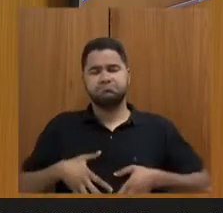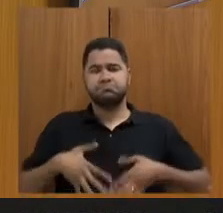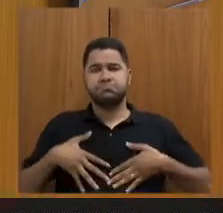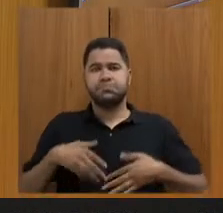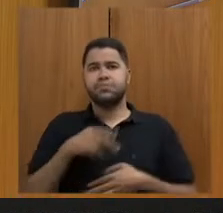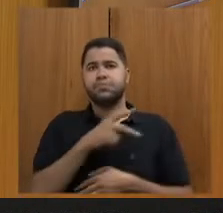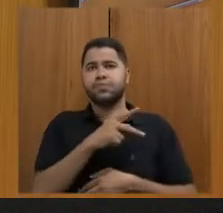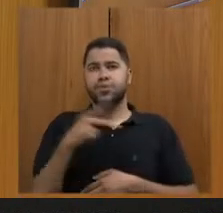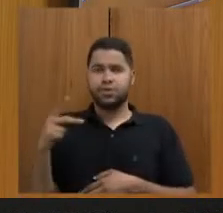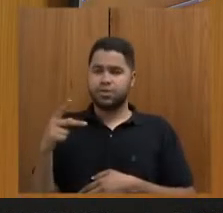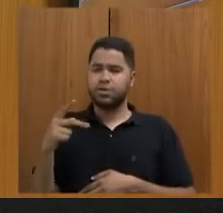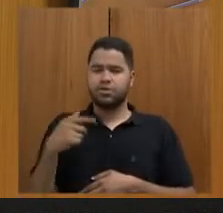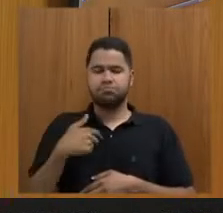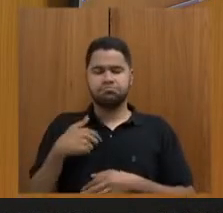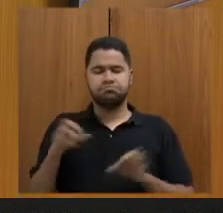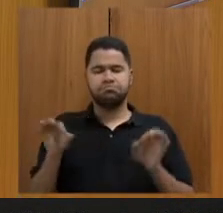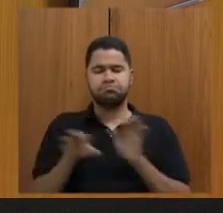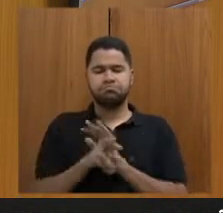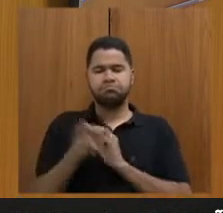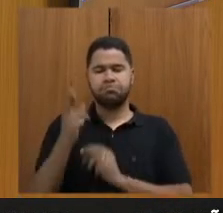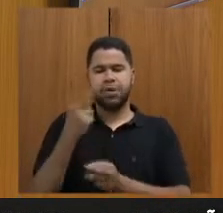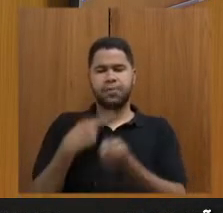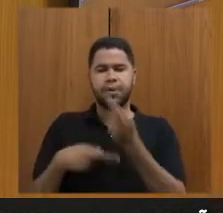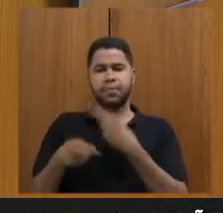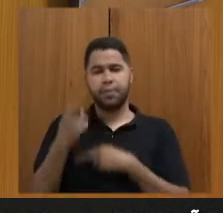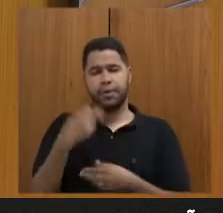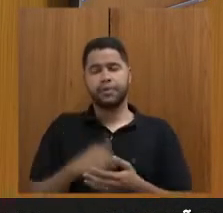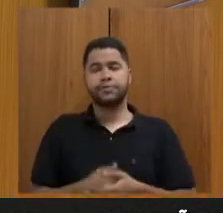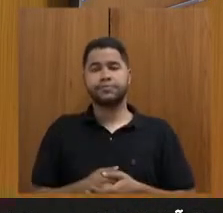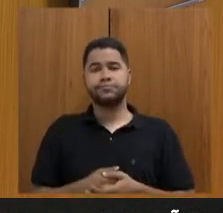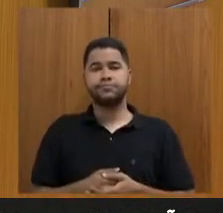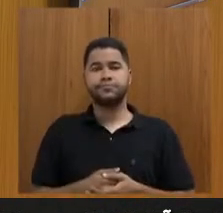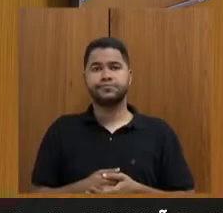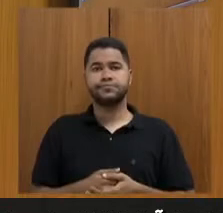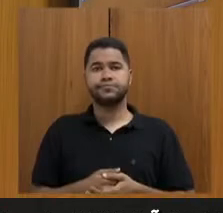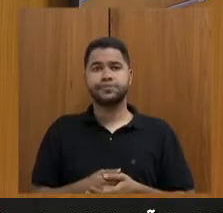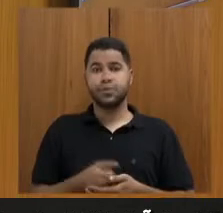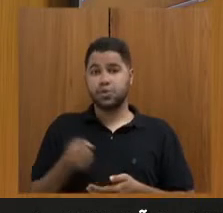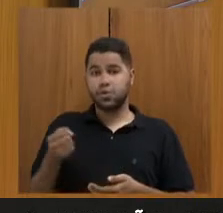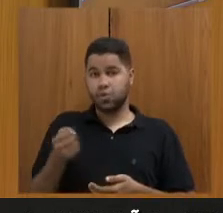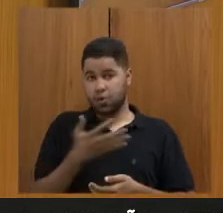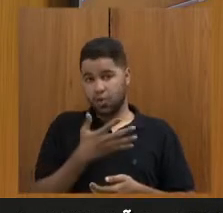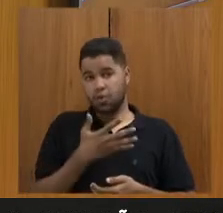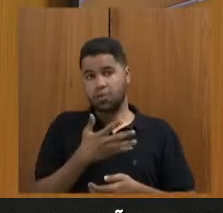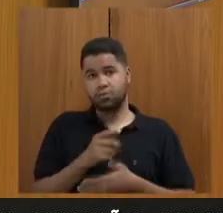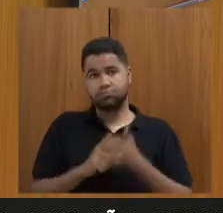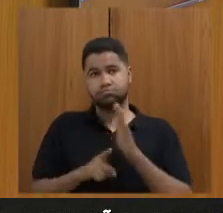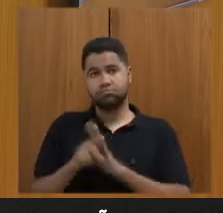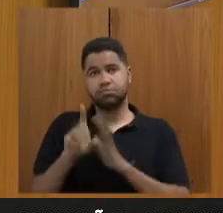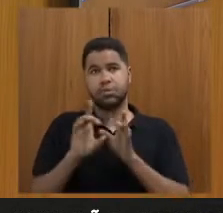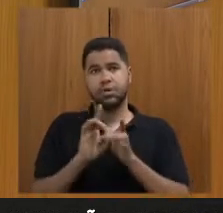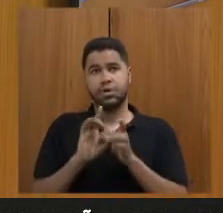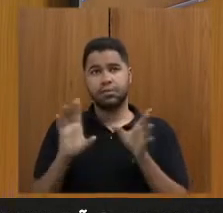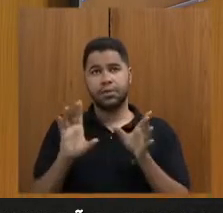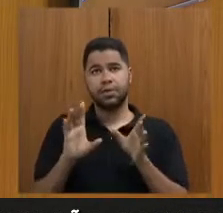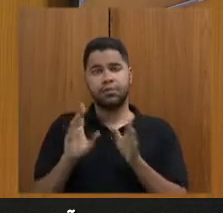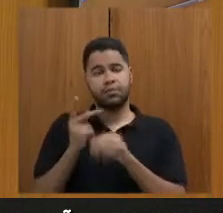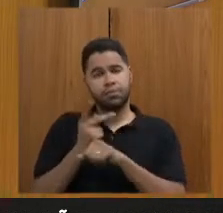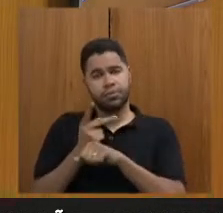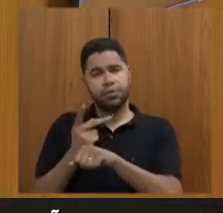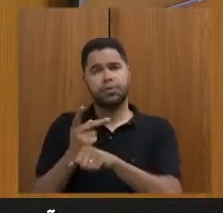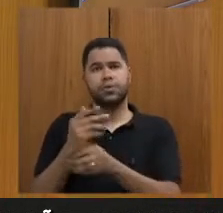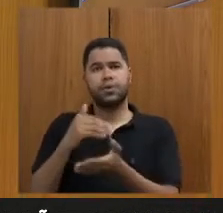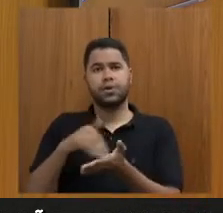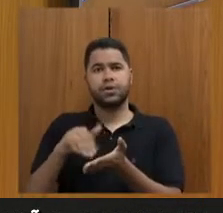Presidente, dou-me por contemplado aqui com as respostas apresentadas. Havendo novos questionamentos, eu tomaria a liberdade posteriormente de procurar diretamente a